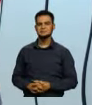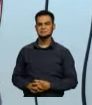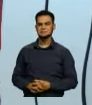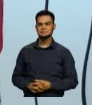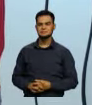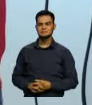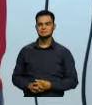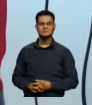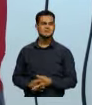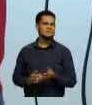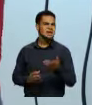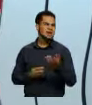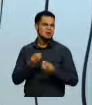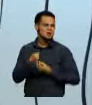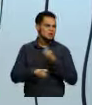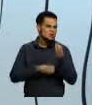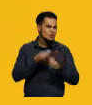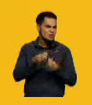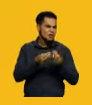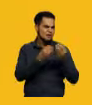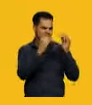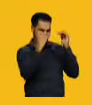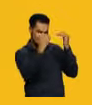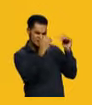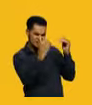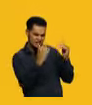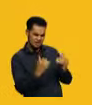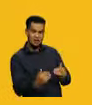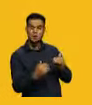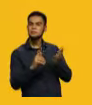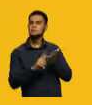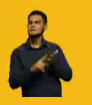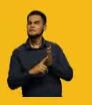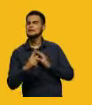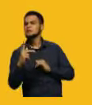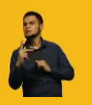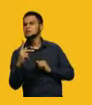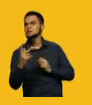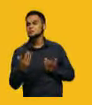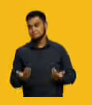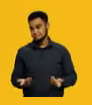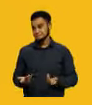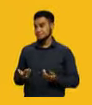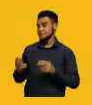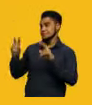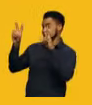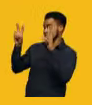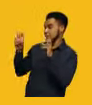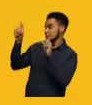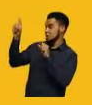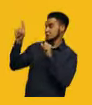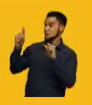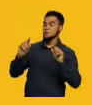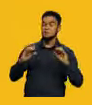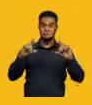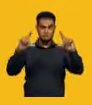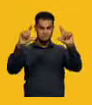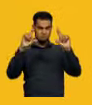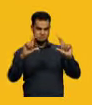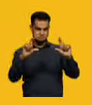Como que é a estrutura de um panfleto? Temos o título, o título precisa chamar a atenção,